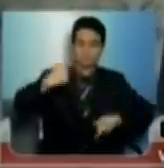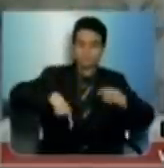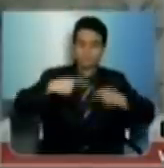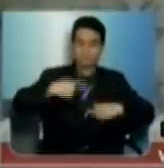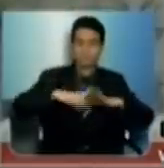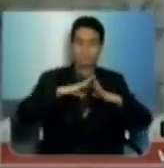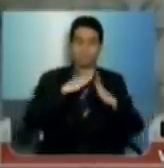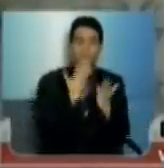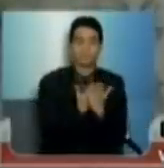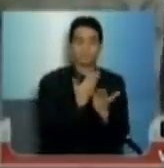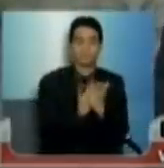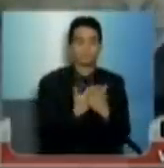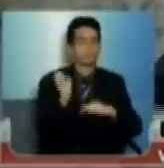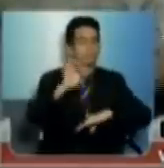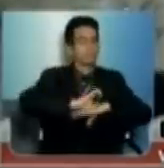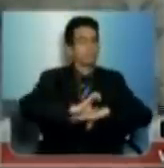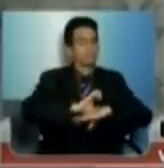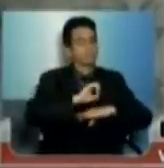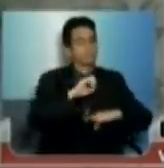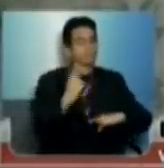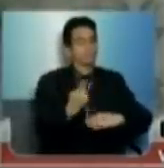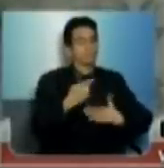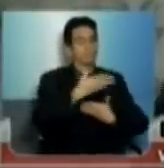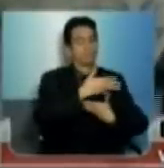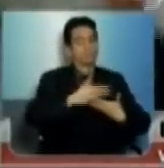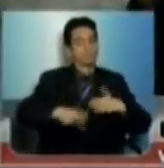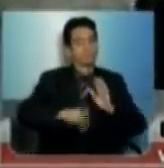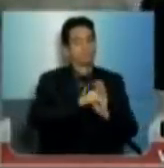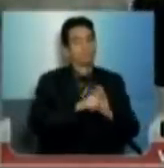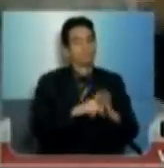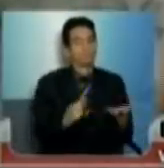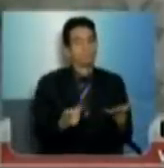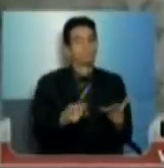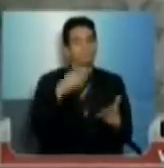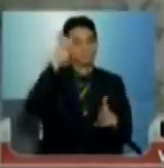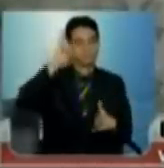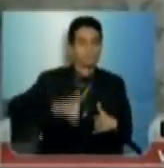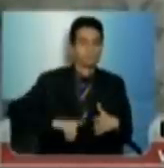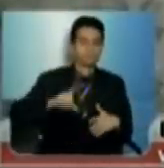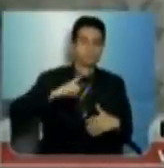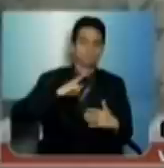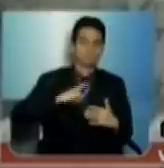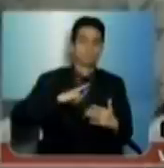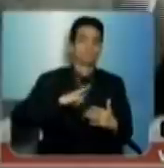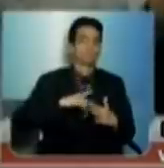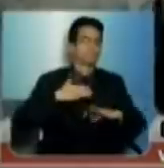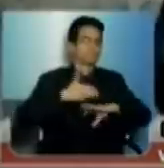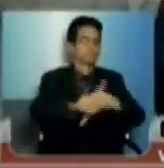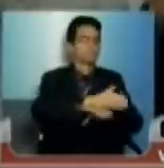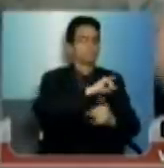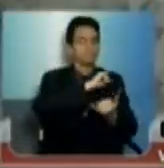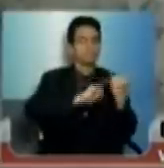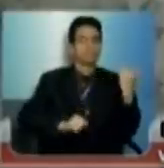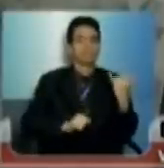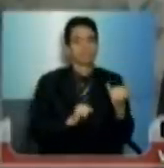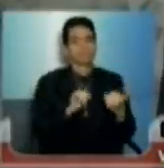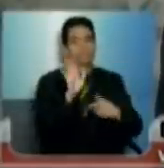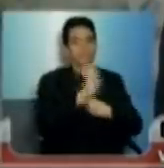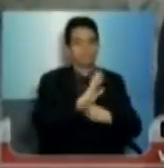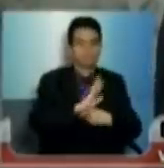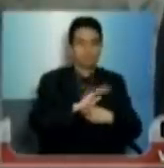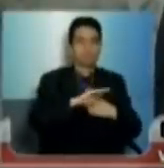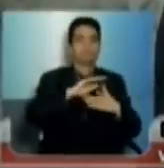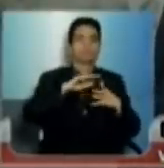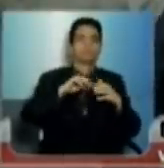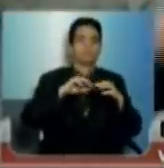pública, seja ela estadual ou municipal, têm o direito de pagar a meia entrada. E o objetivo central